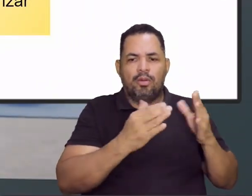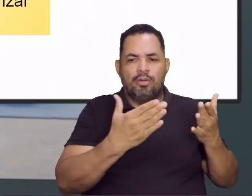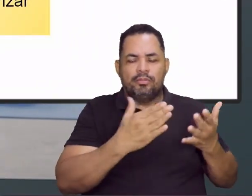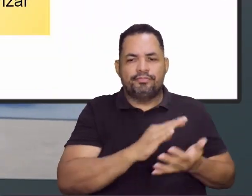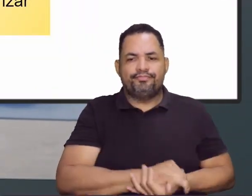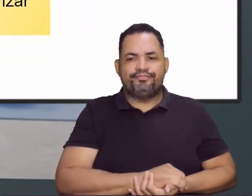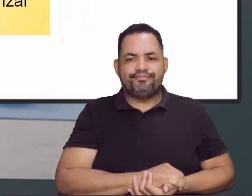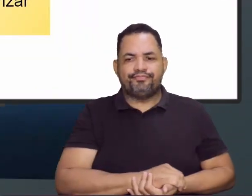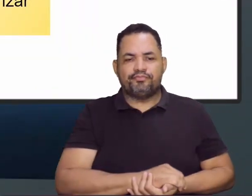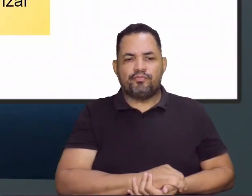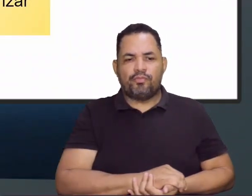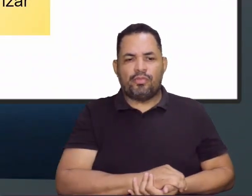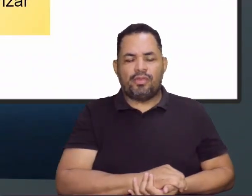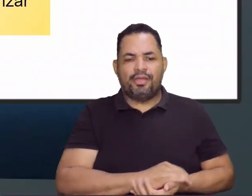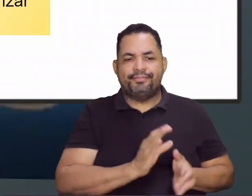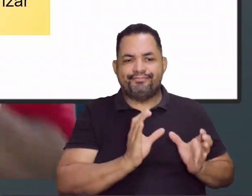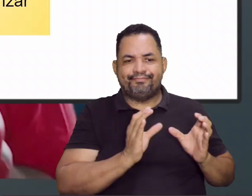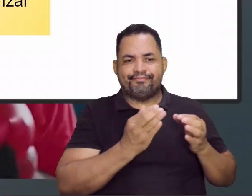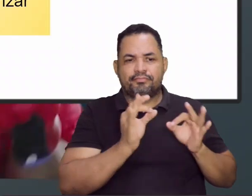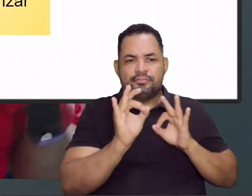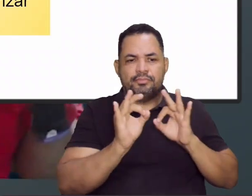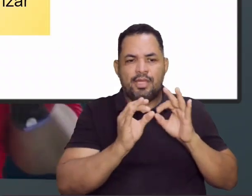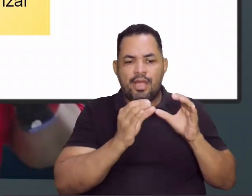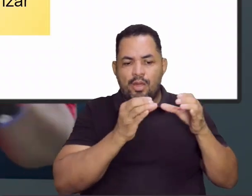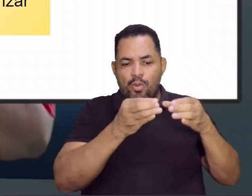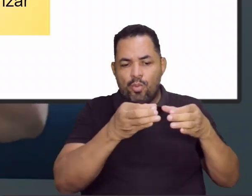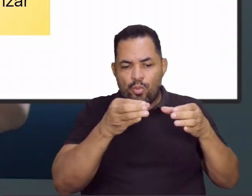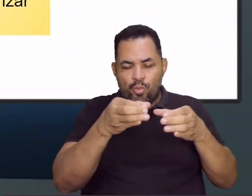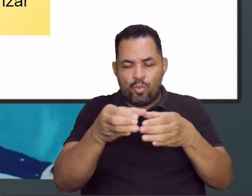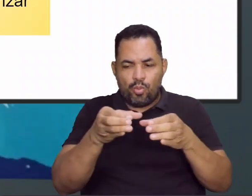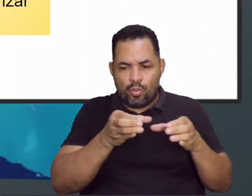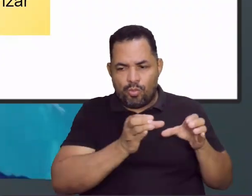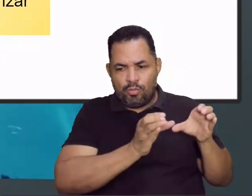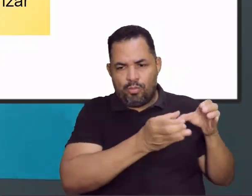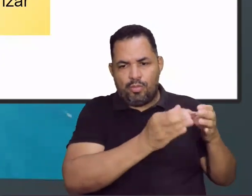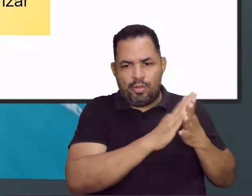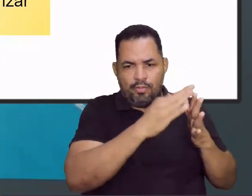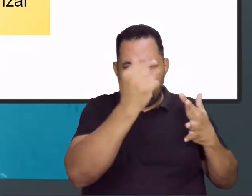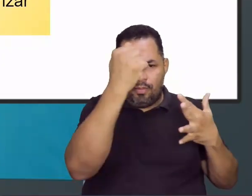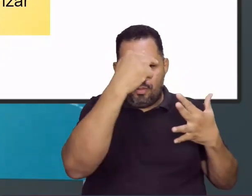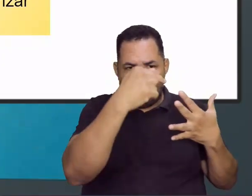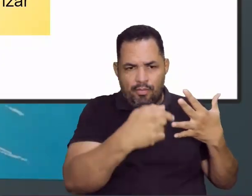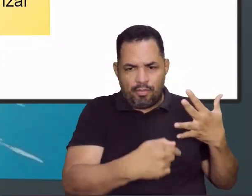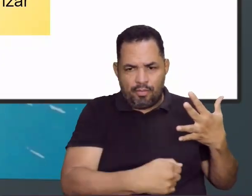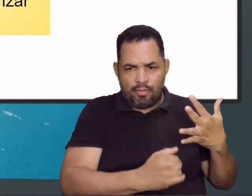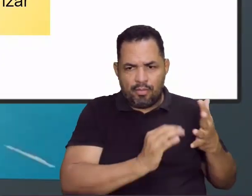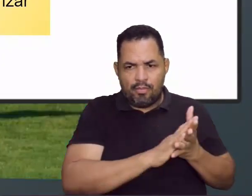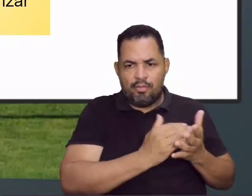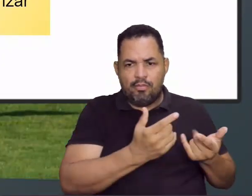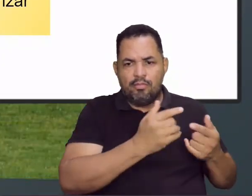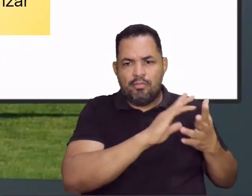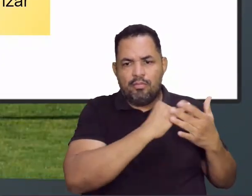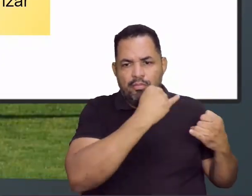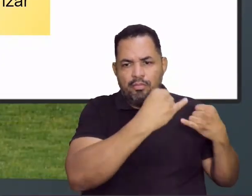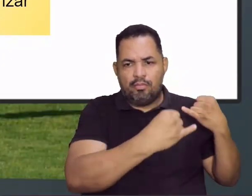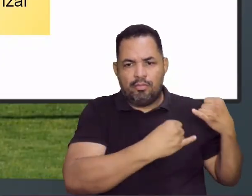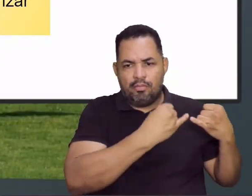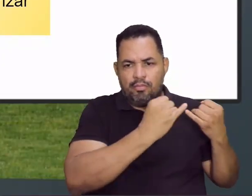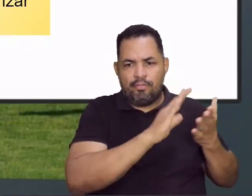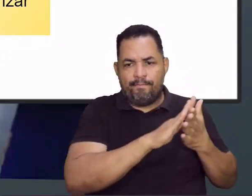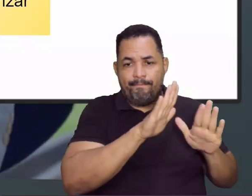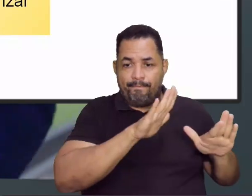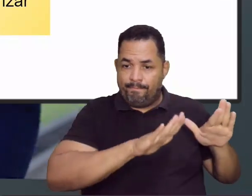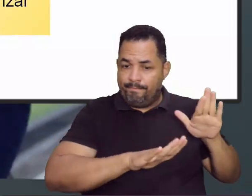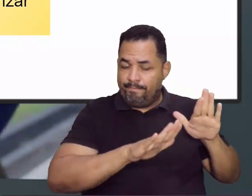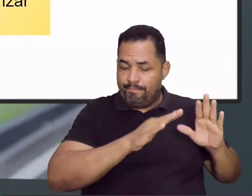né, aliás, é uma... Categorizar é uma forma de classificar os jogos, né, de acordo com as